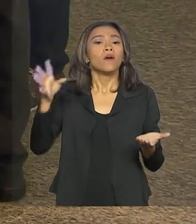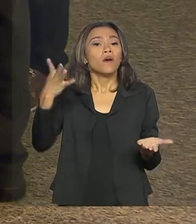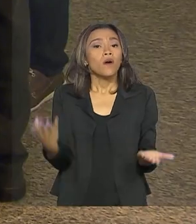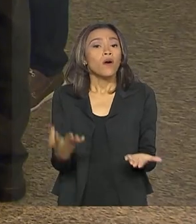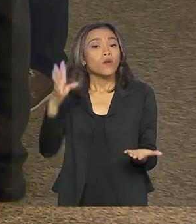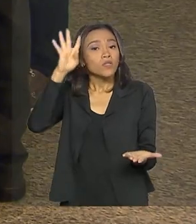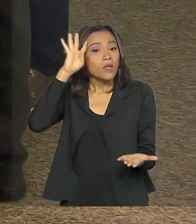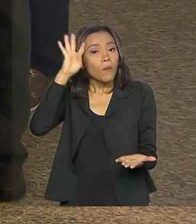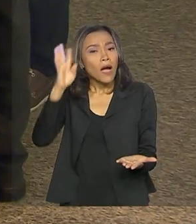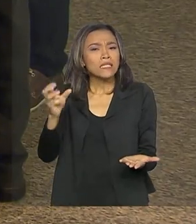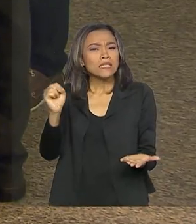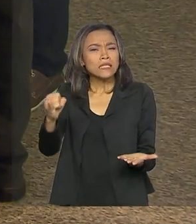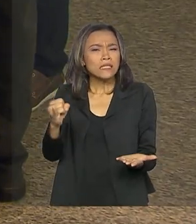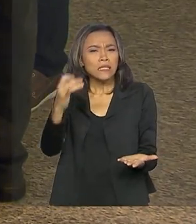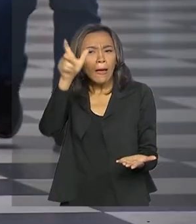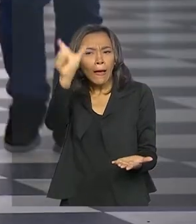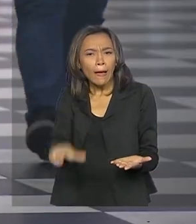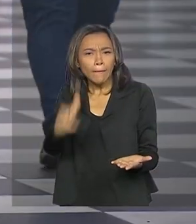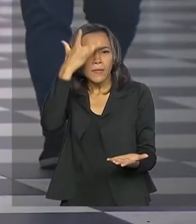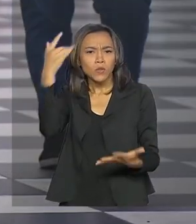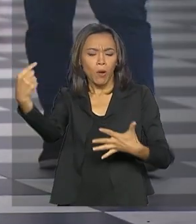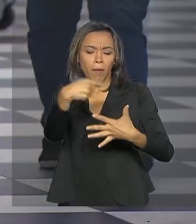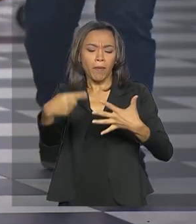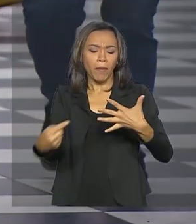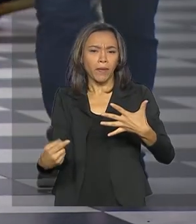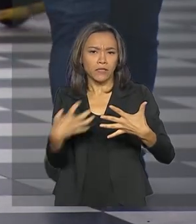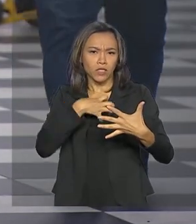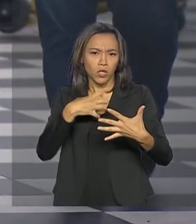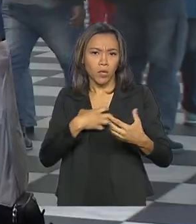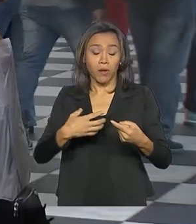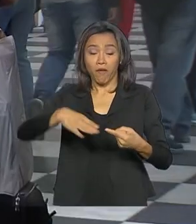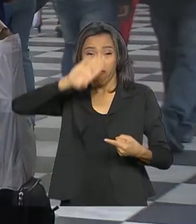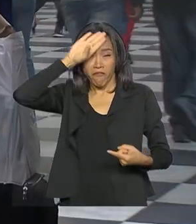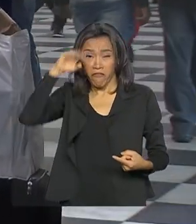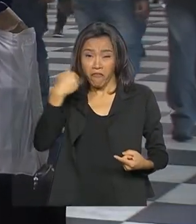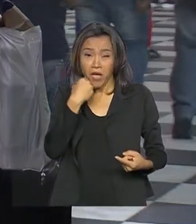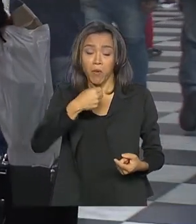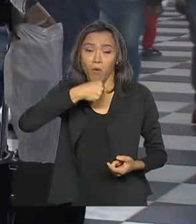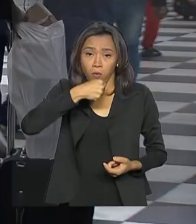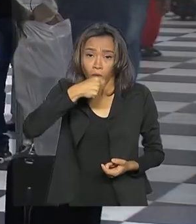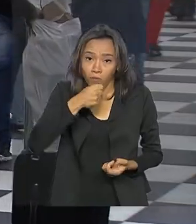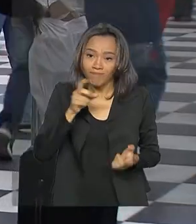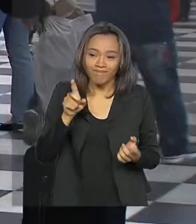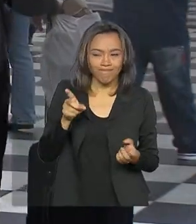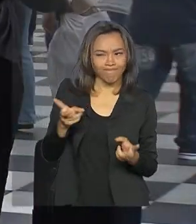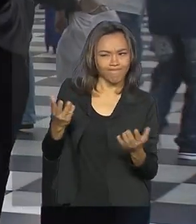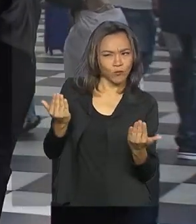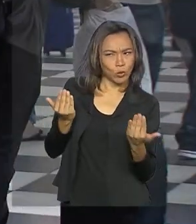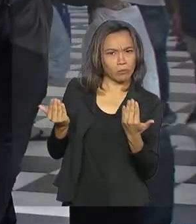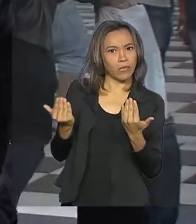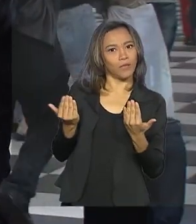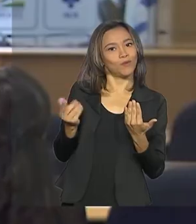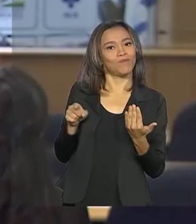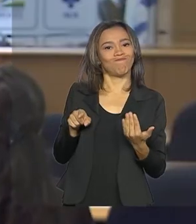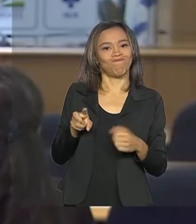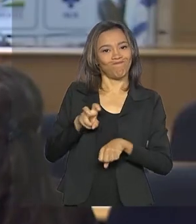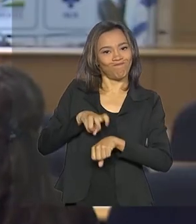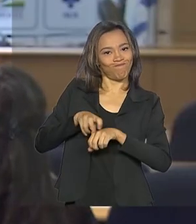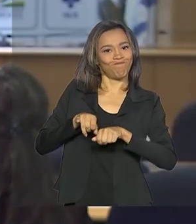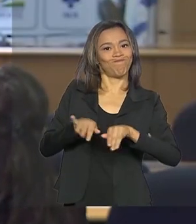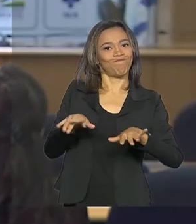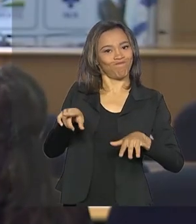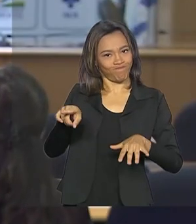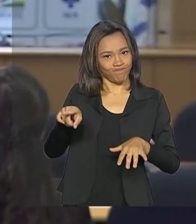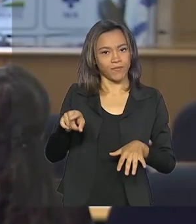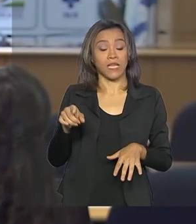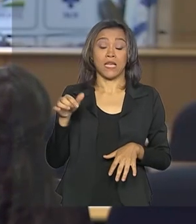passageiros que apresentem sintomas do coronavírus, como febre e tosse, poderão ser considerados como casos suspeitos. Nesses